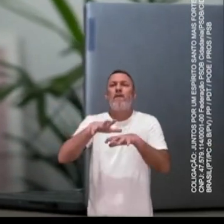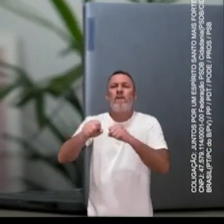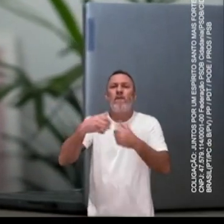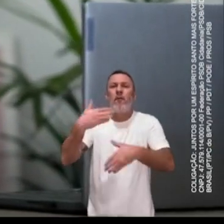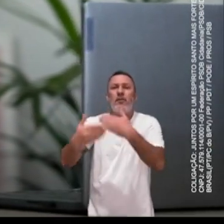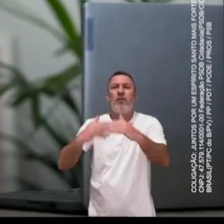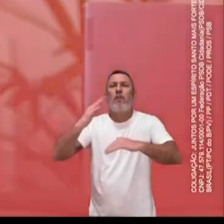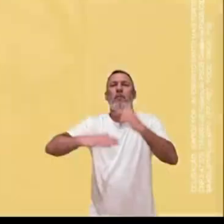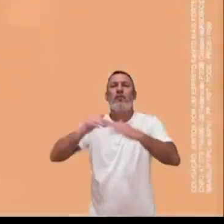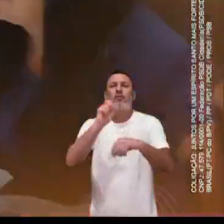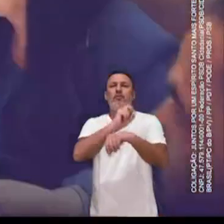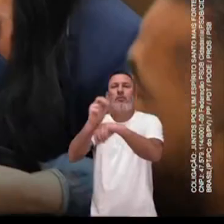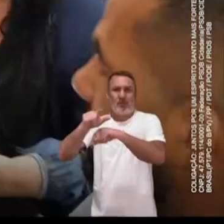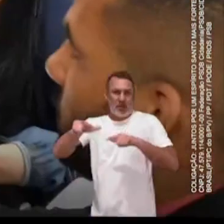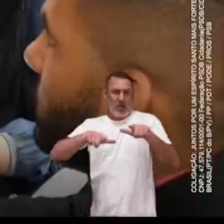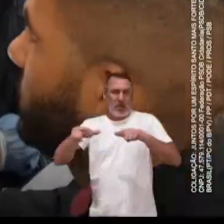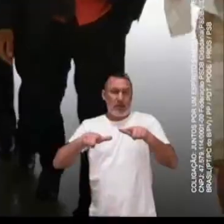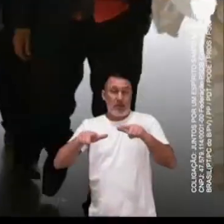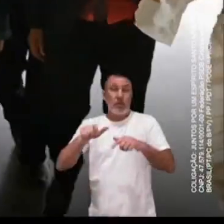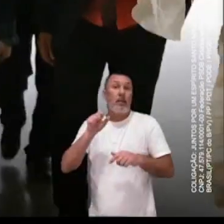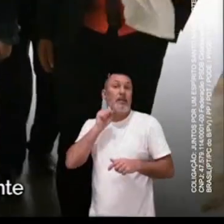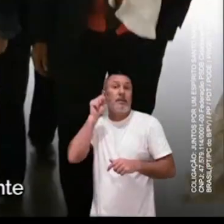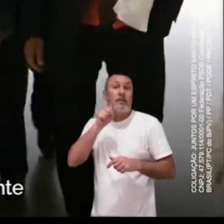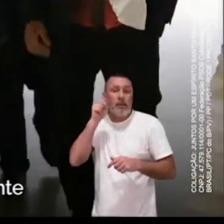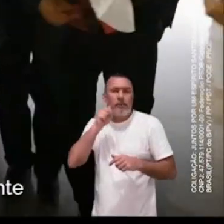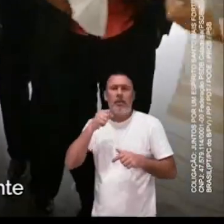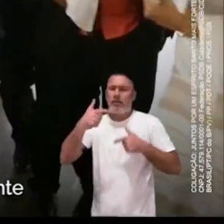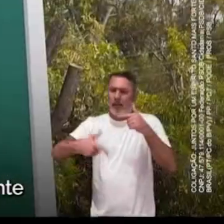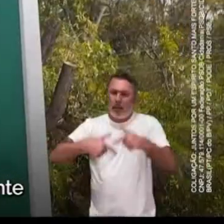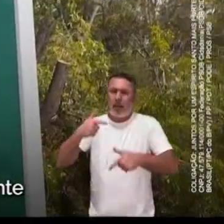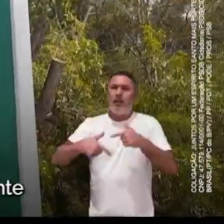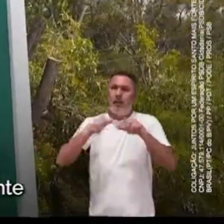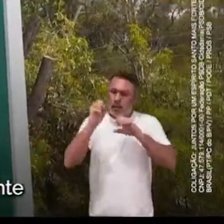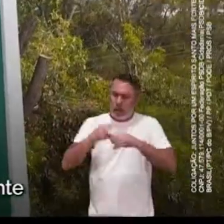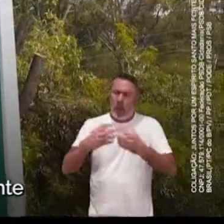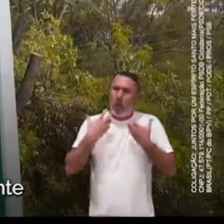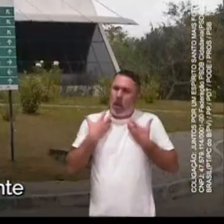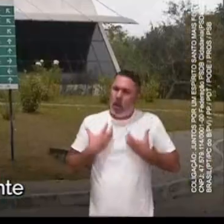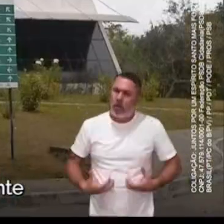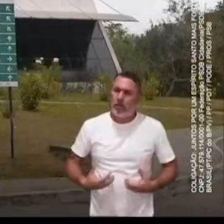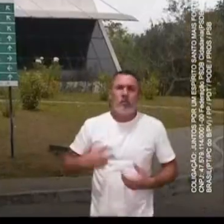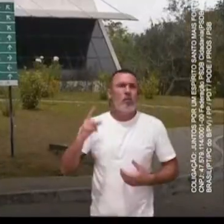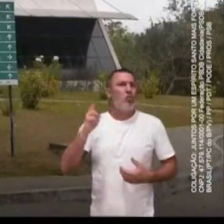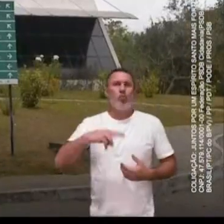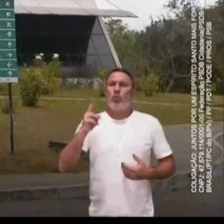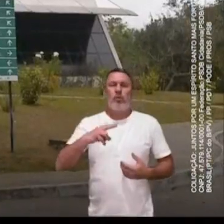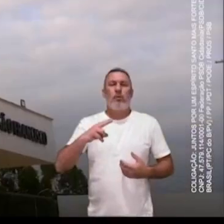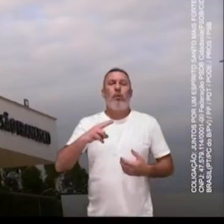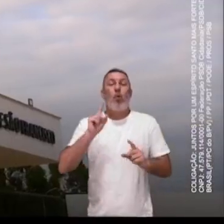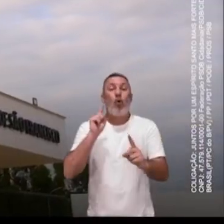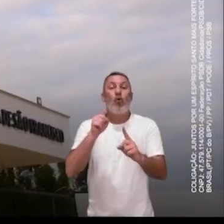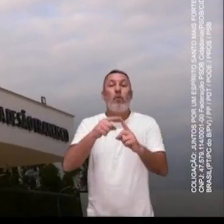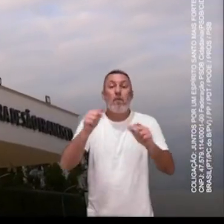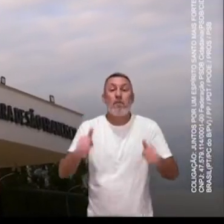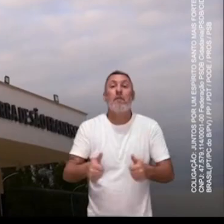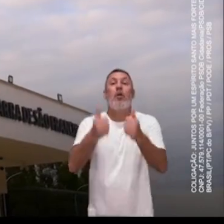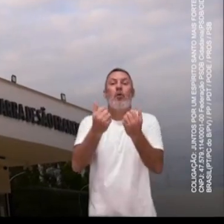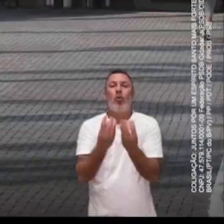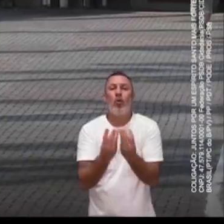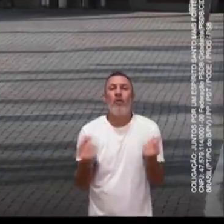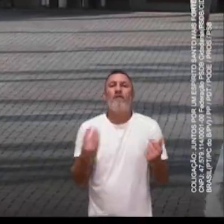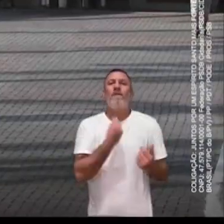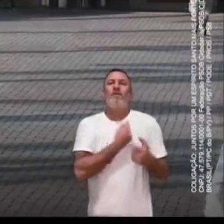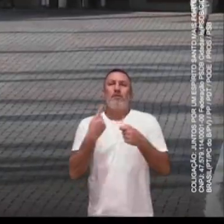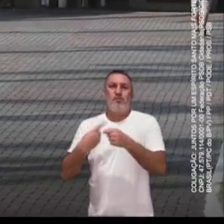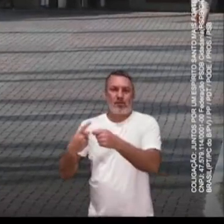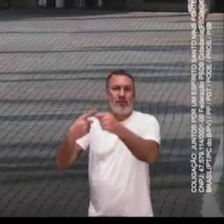para o mercado de trabalho. A senadora Rose de Freitas trabalha pela educação incansavelmente para melhorar a qualidade de vida dos